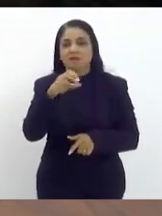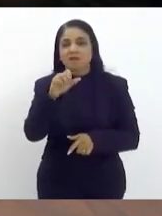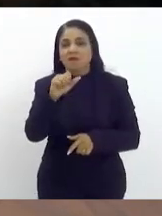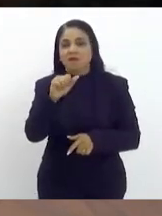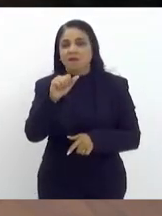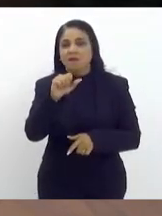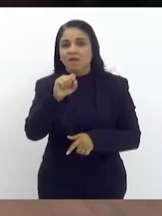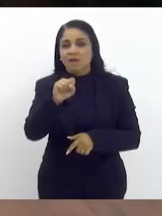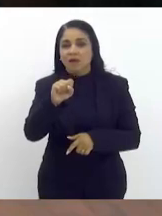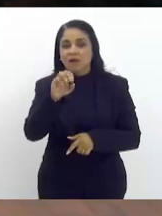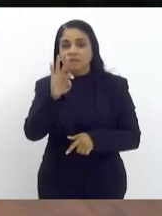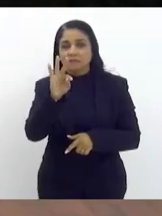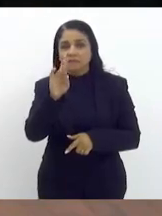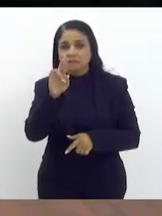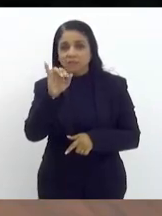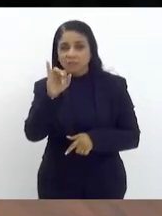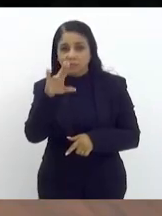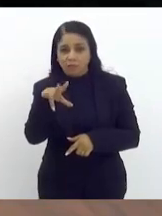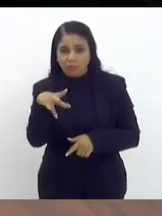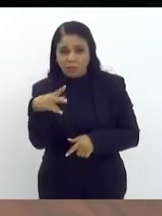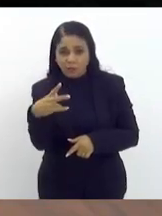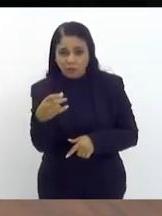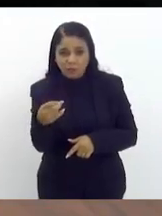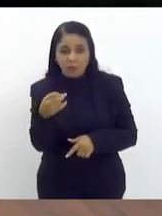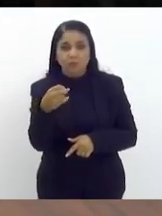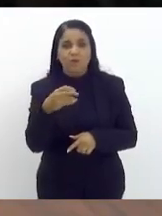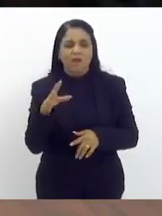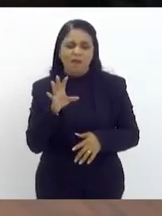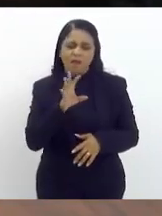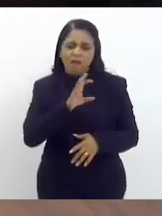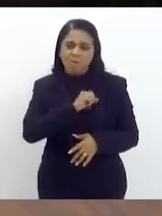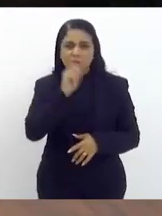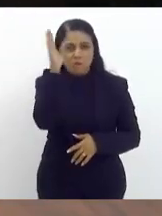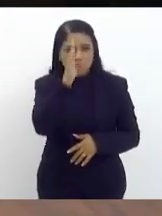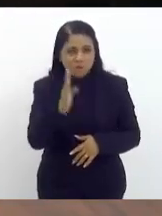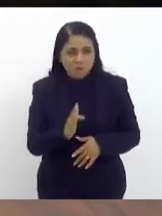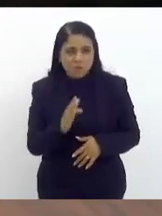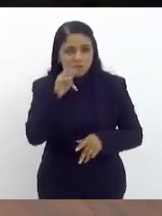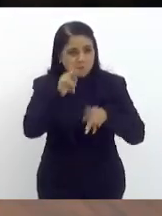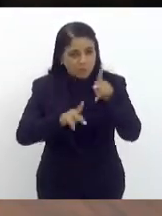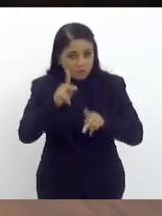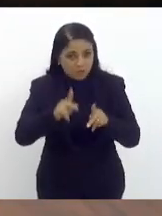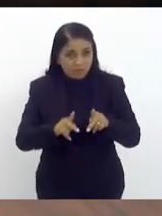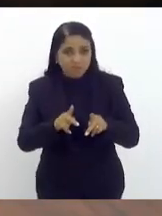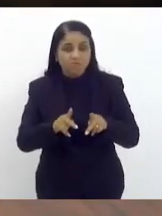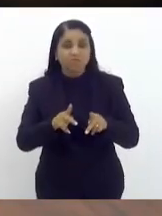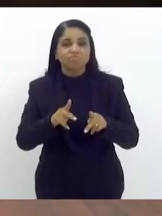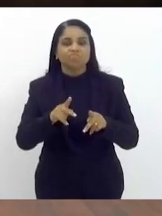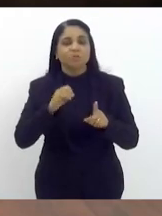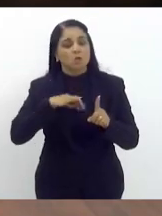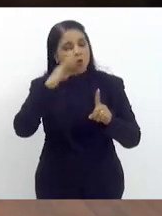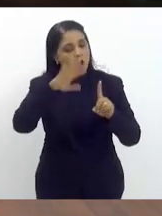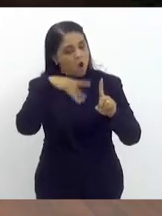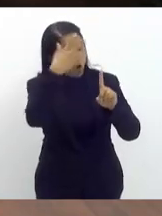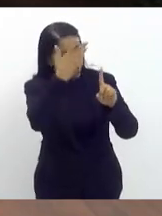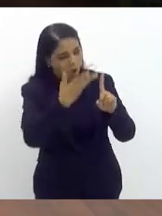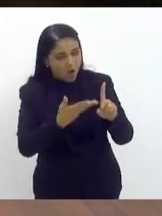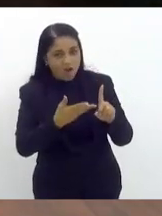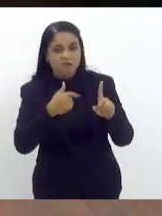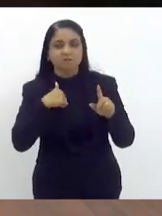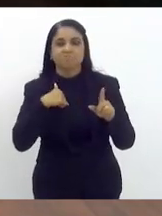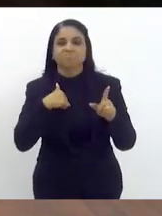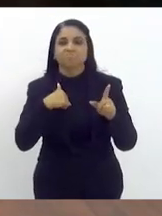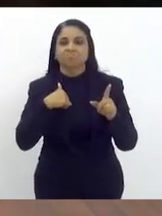pelo povo brasileiro castrinho que me honra muito conceder a ele essa